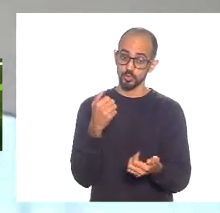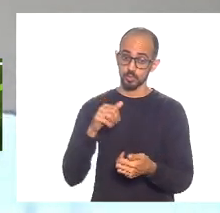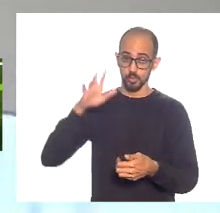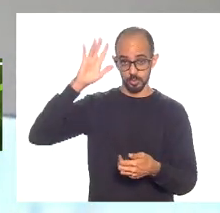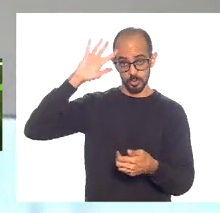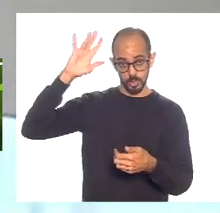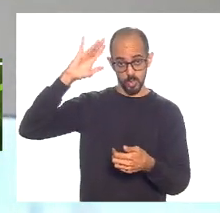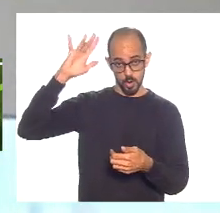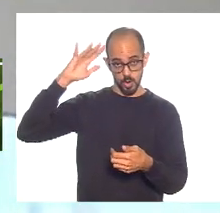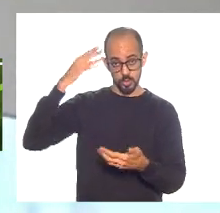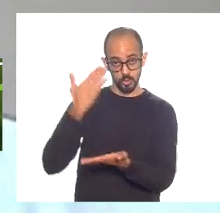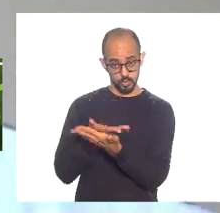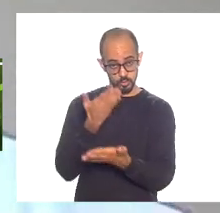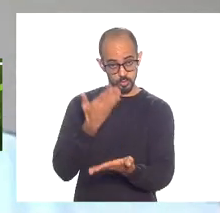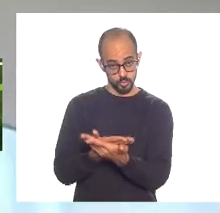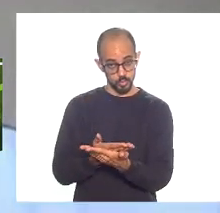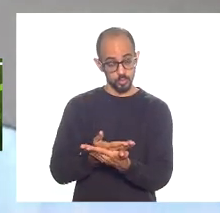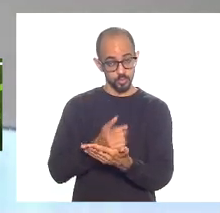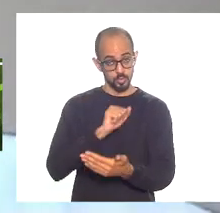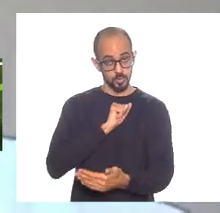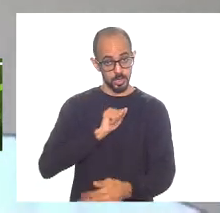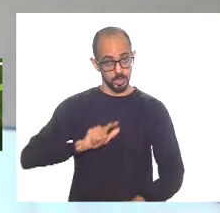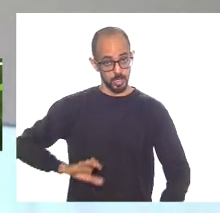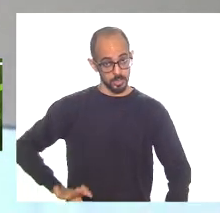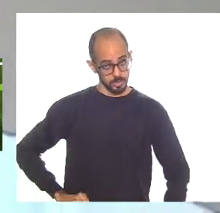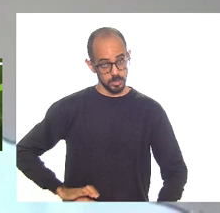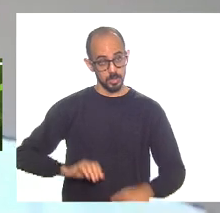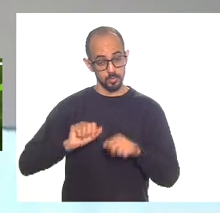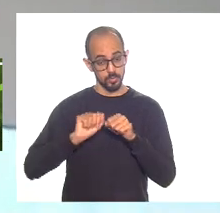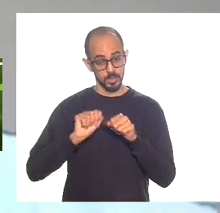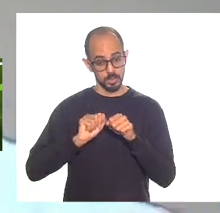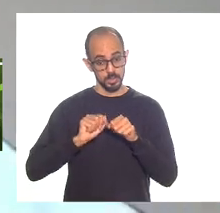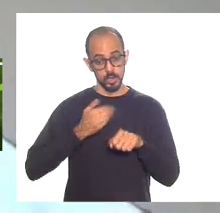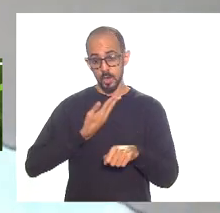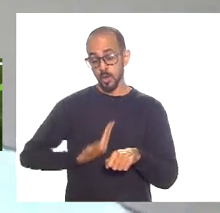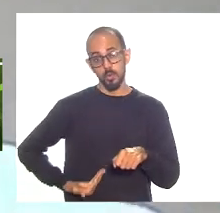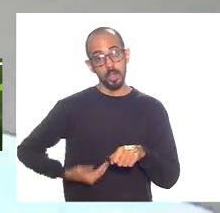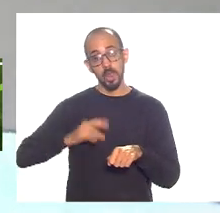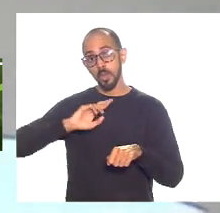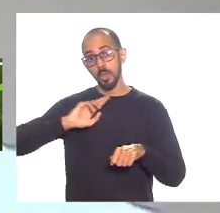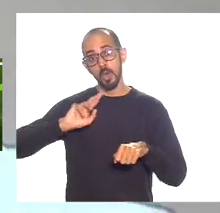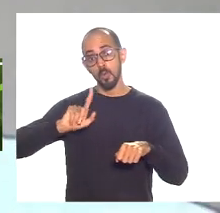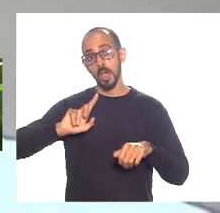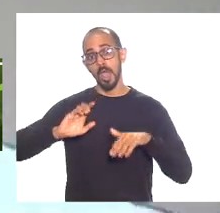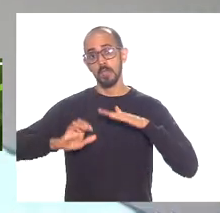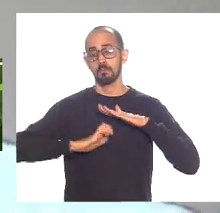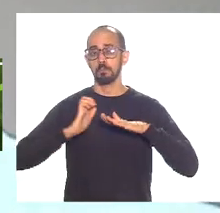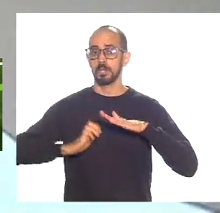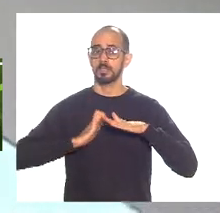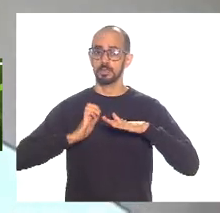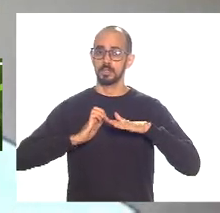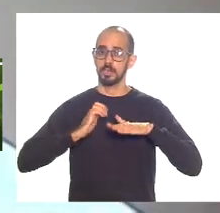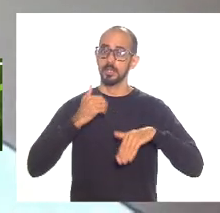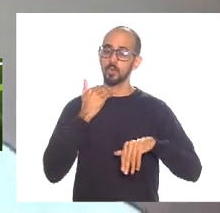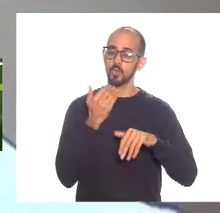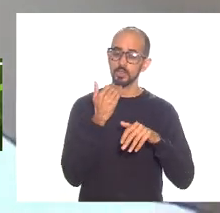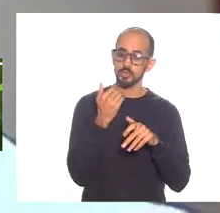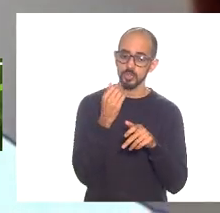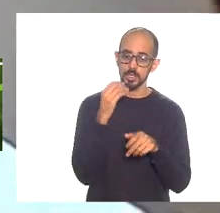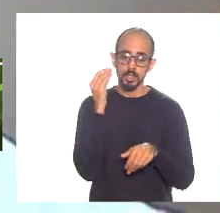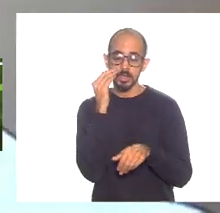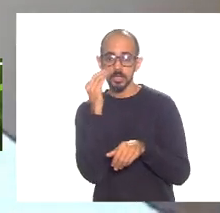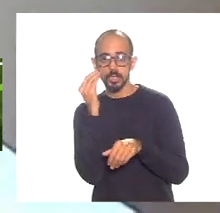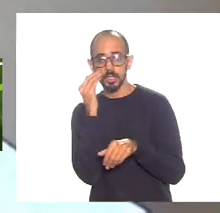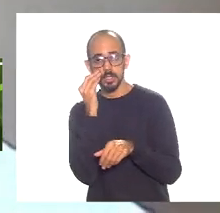André fez isso no artigo eu gostei governos não são empresas não adianta tentar entortar para a